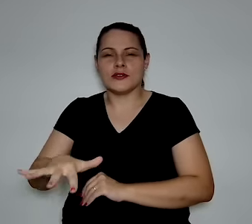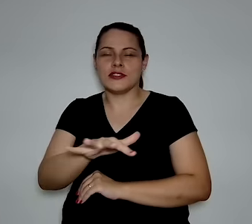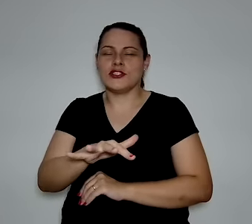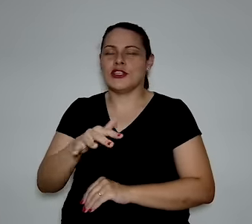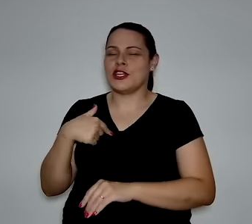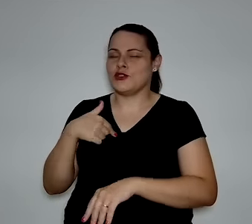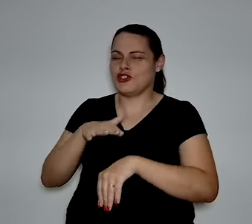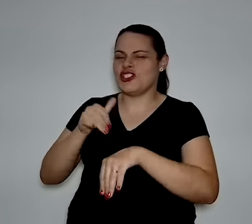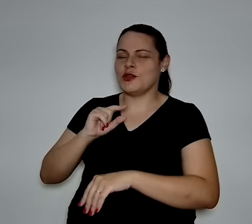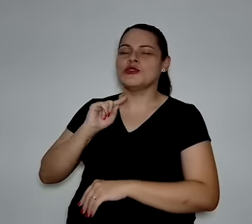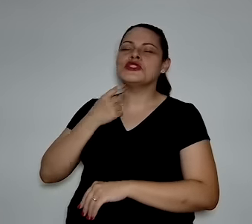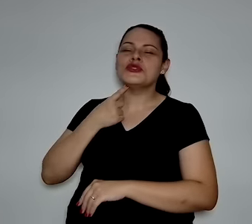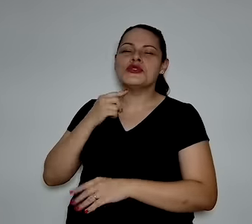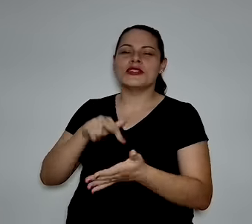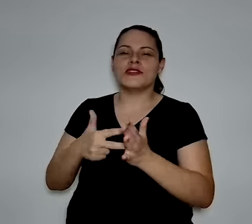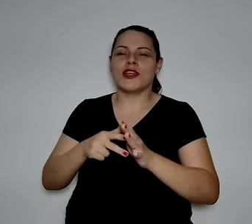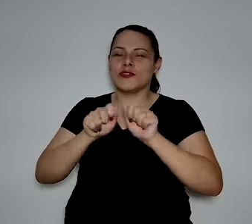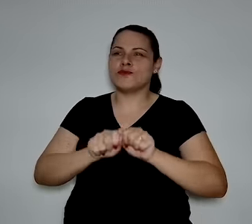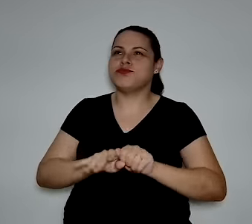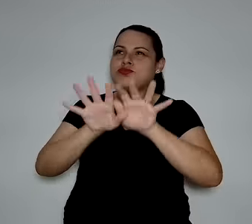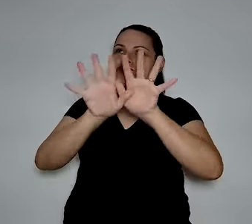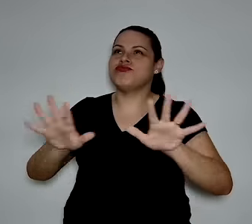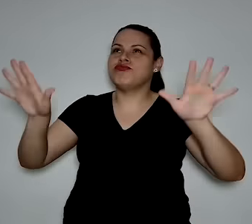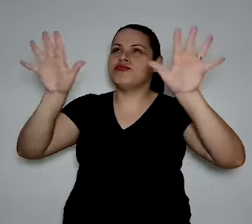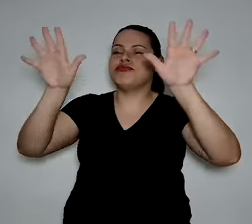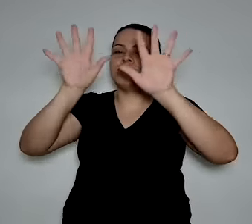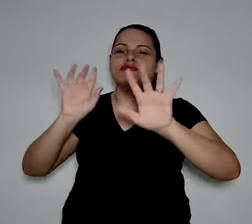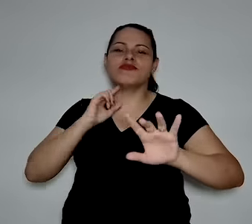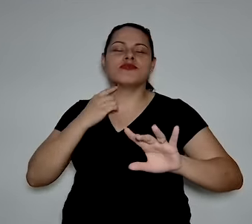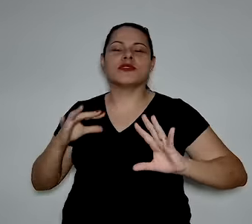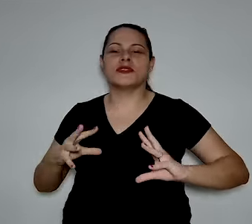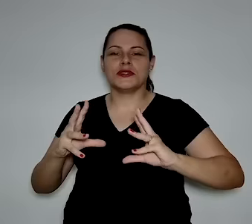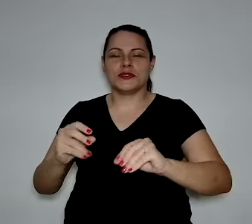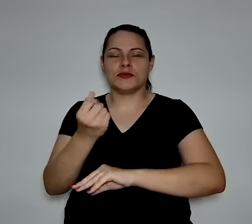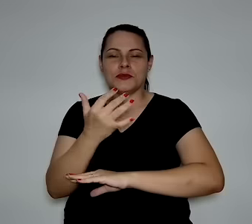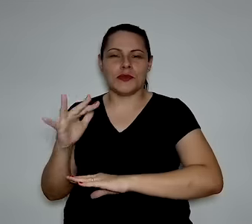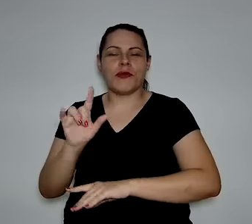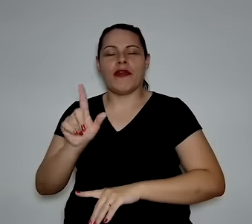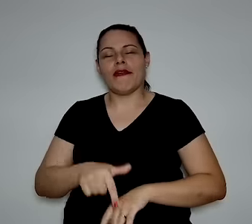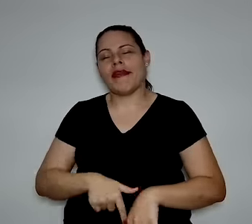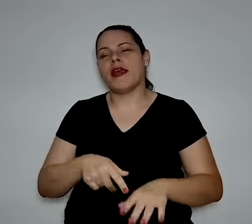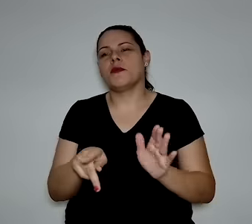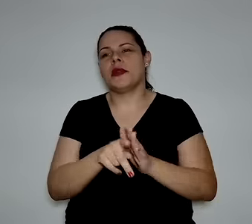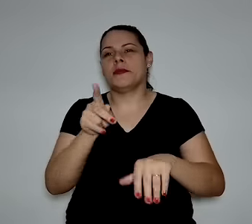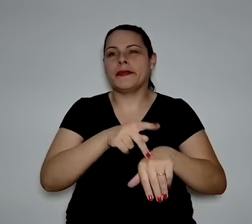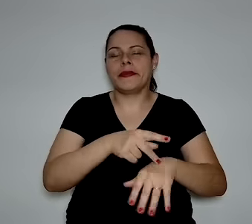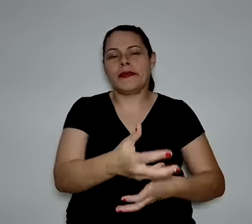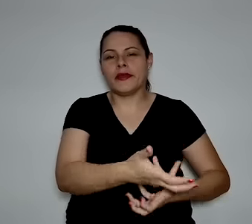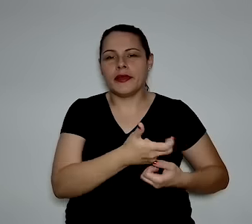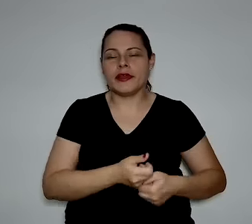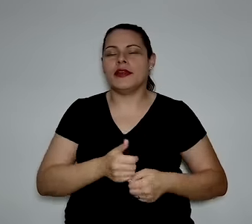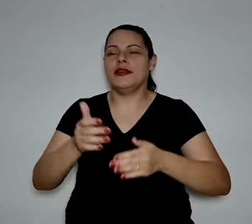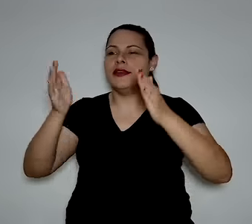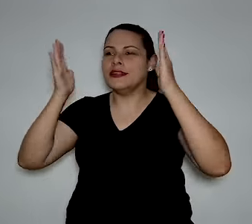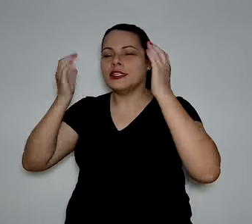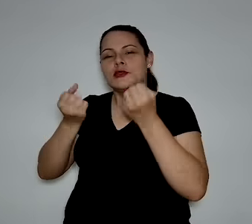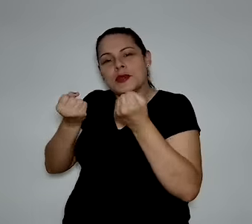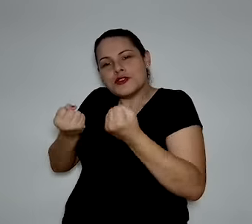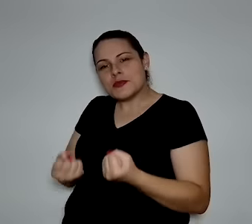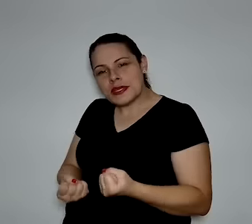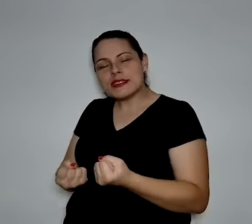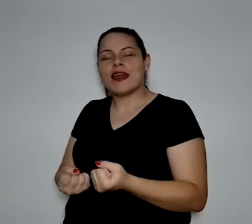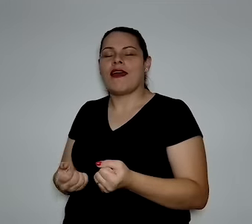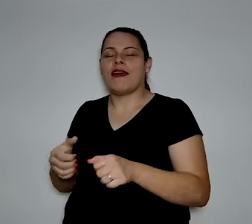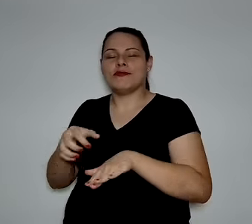chamados sujos, os setores de alta emissão. Mas, enfim, aí é mineração, né? Transporte pesado e tudo mais.